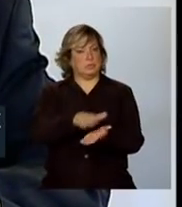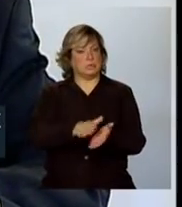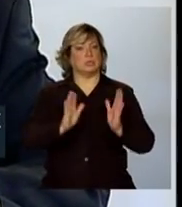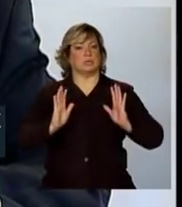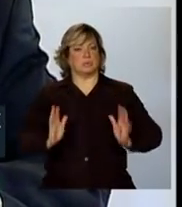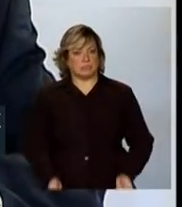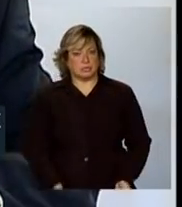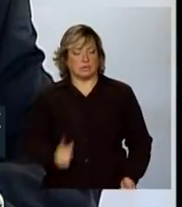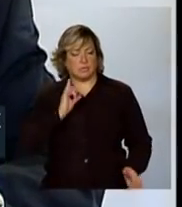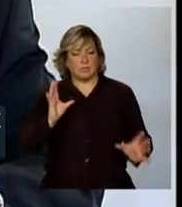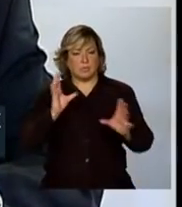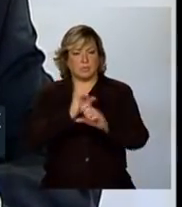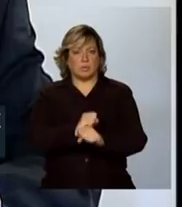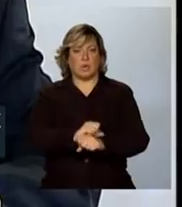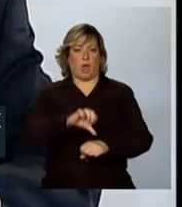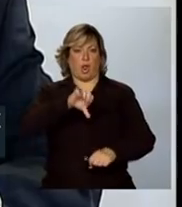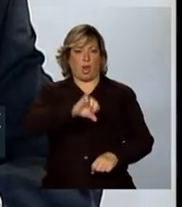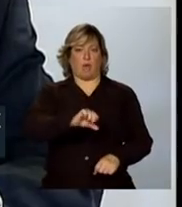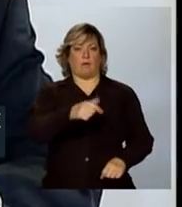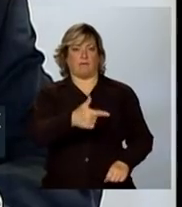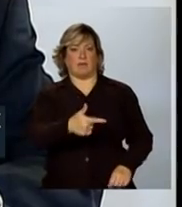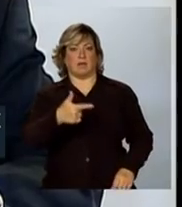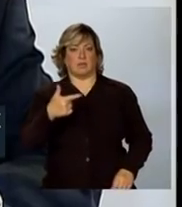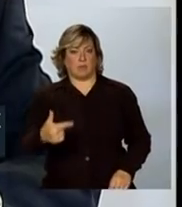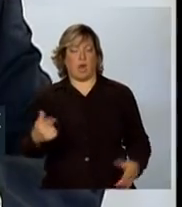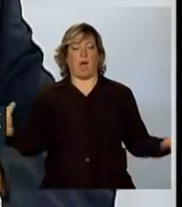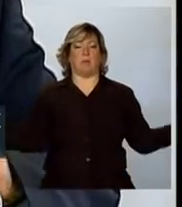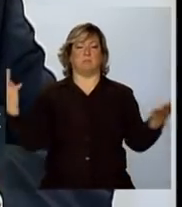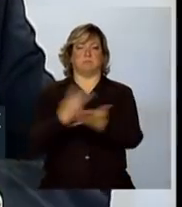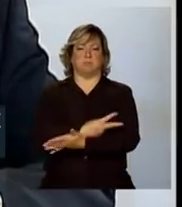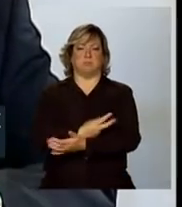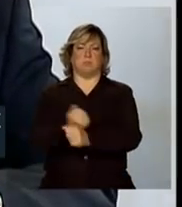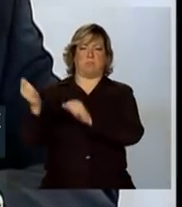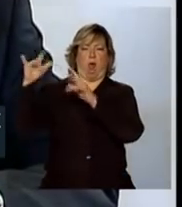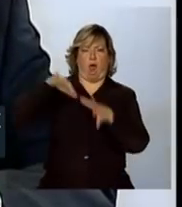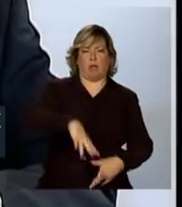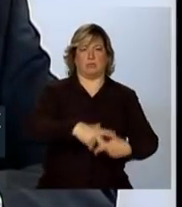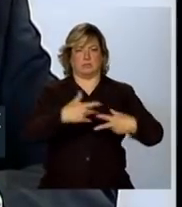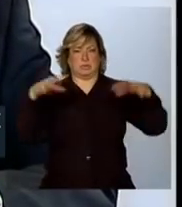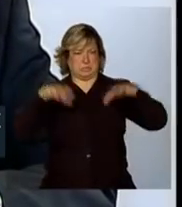922 desastres nesta região.